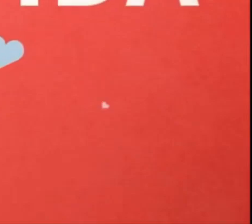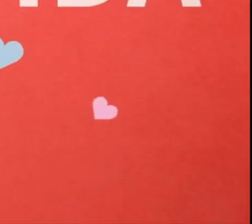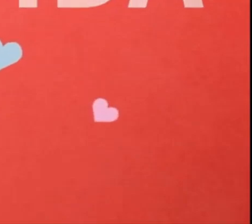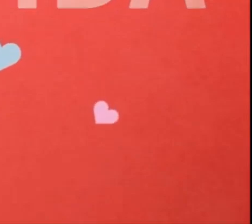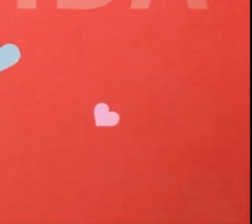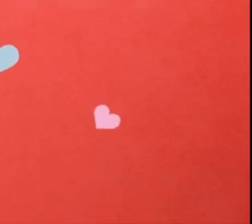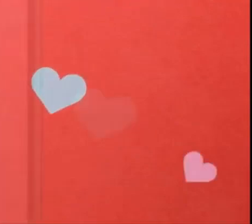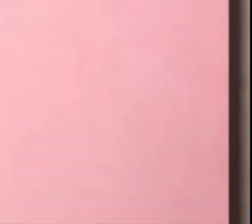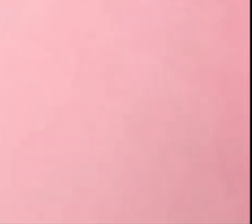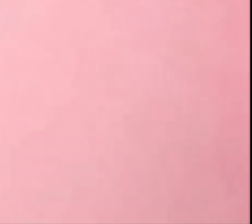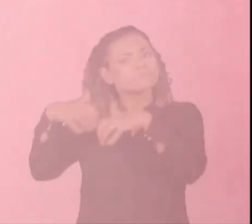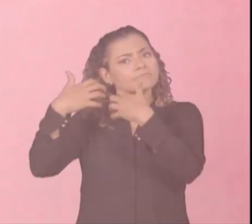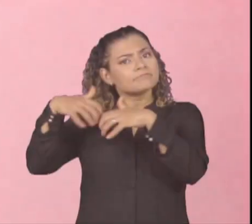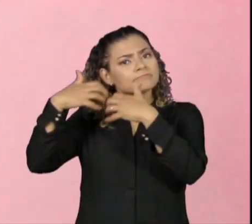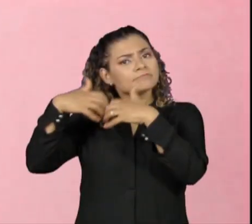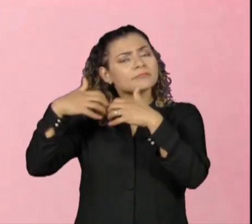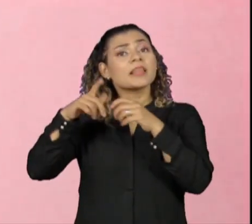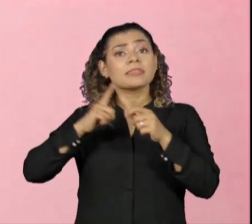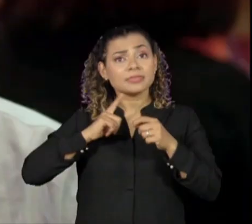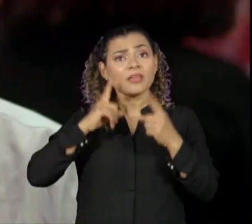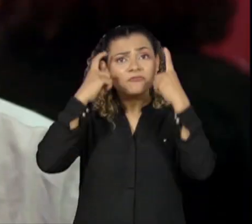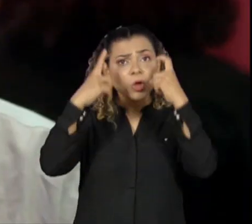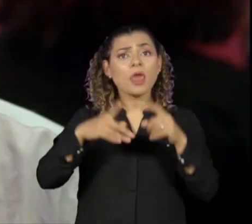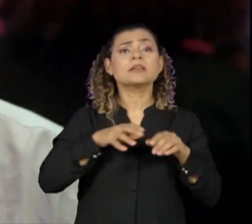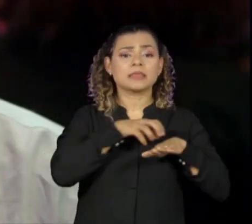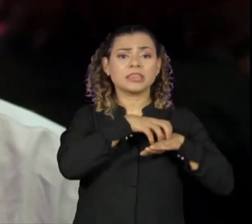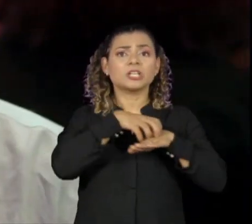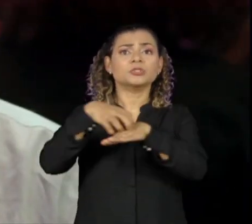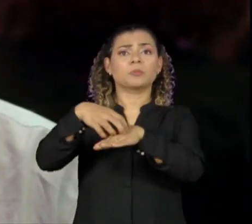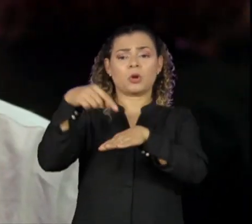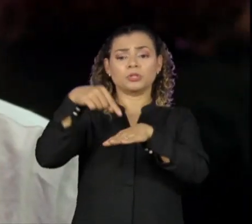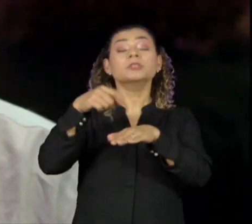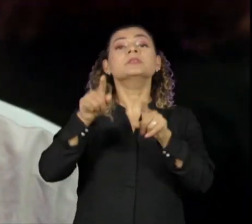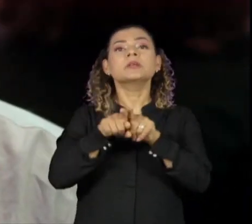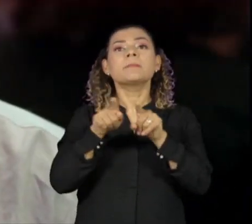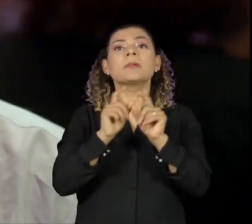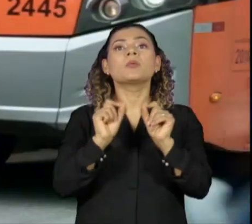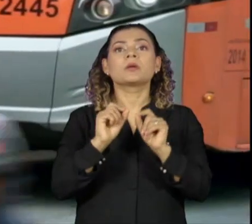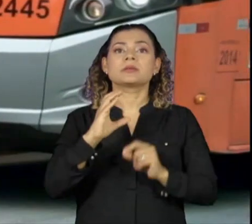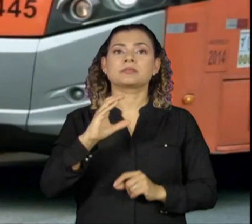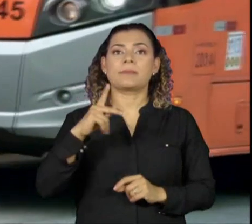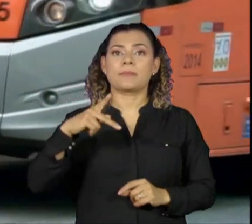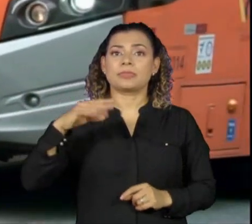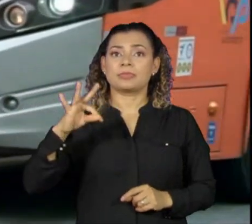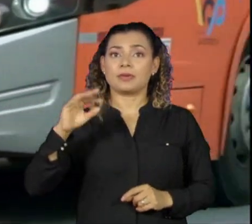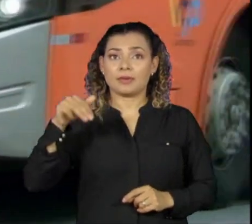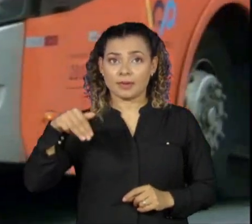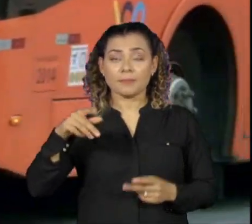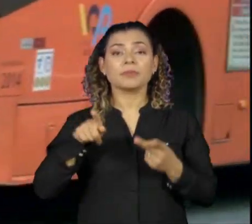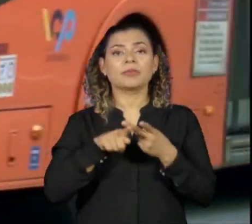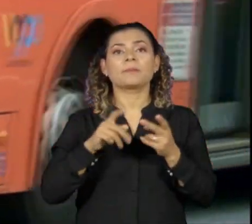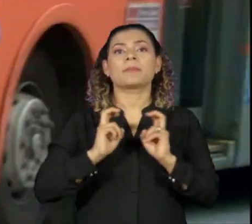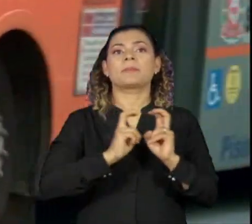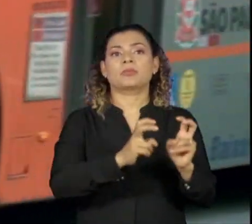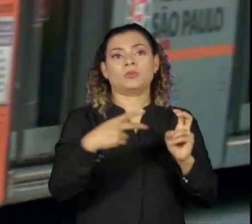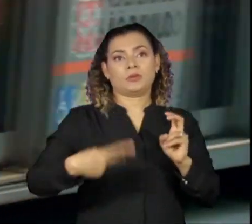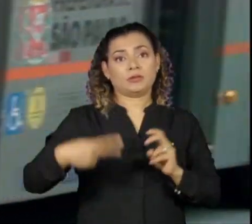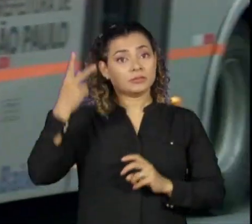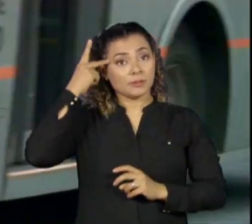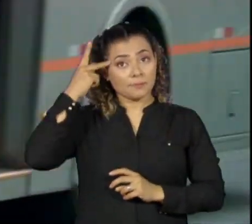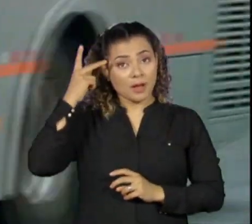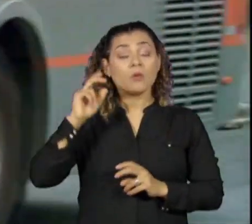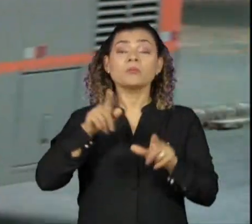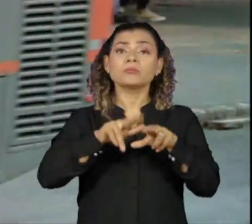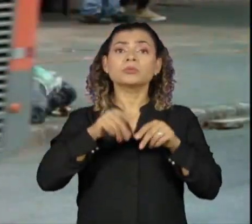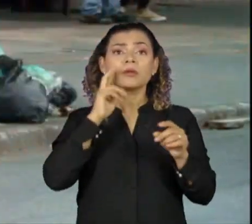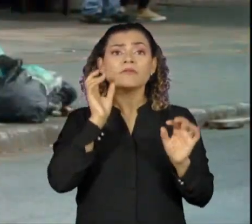Pensando que também existe violência nos transportes públicos, a gente também mapeou todas as linhas da CPTM e do metrô do estado de São Paulo. E as pessoas também